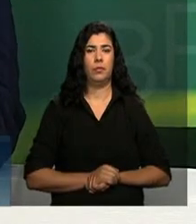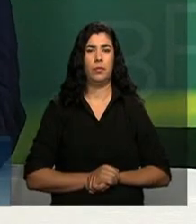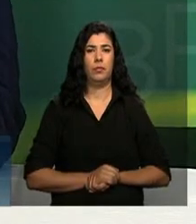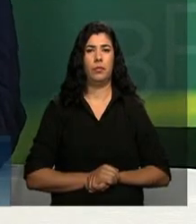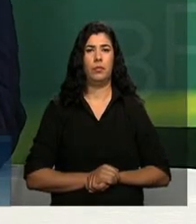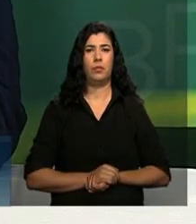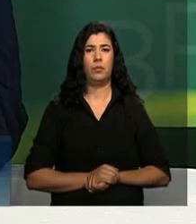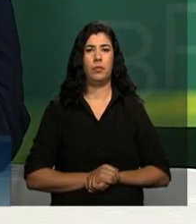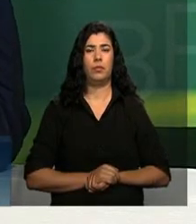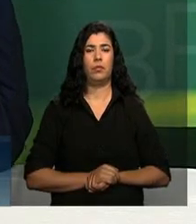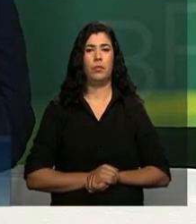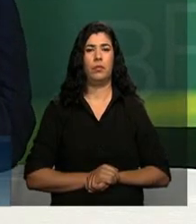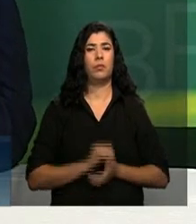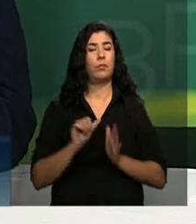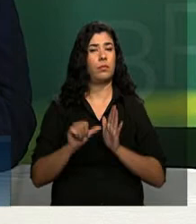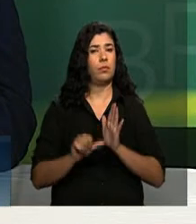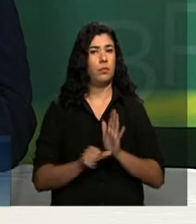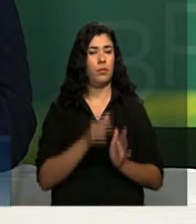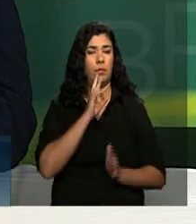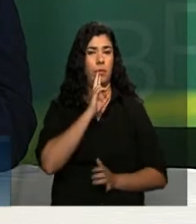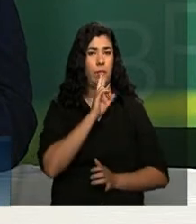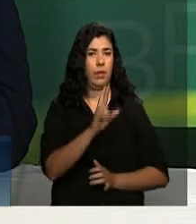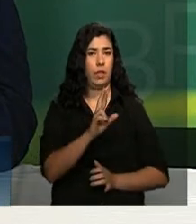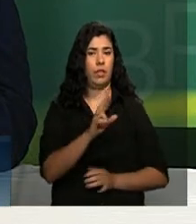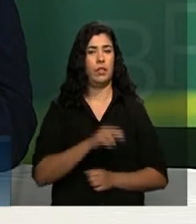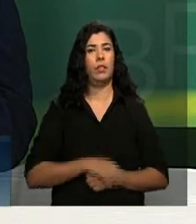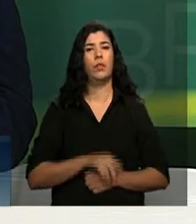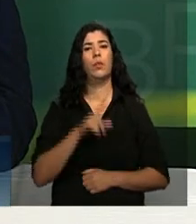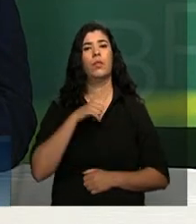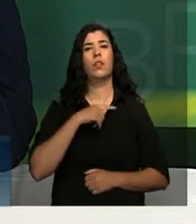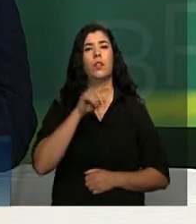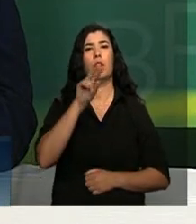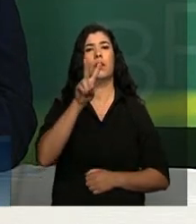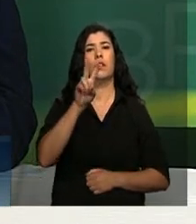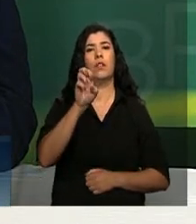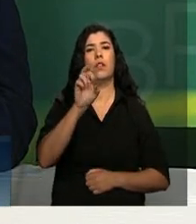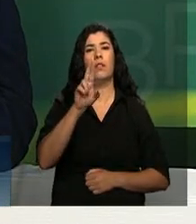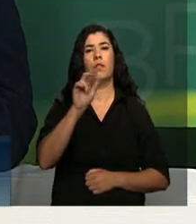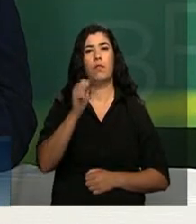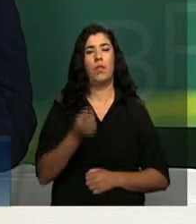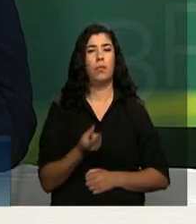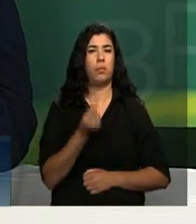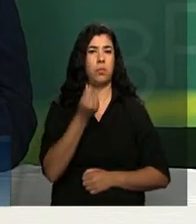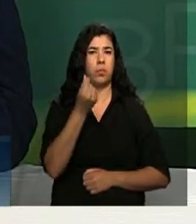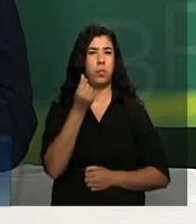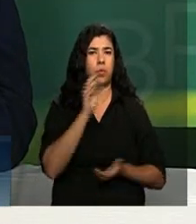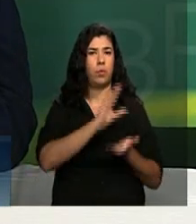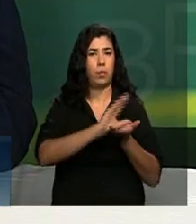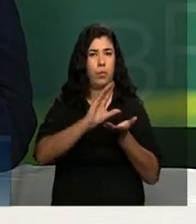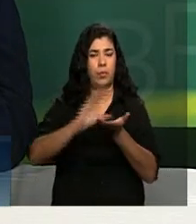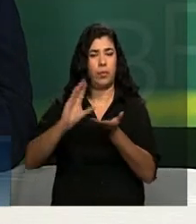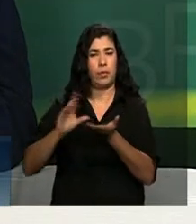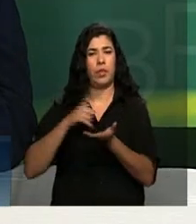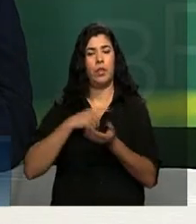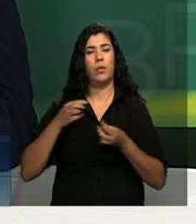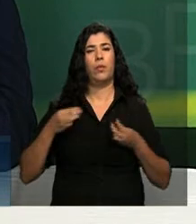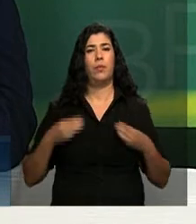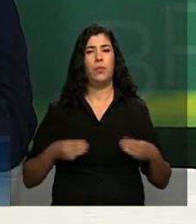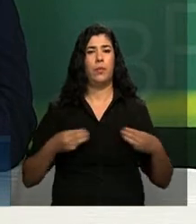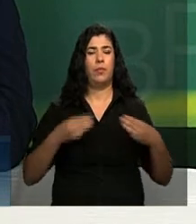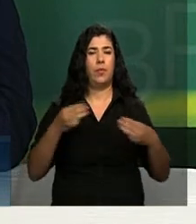Olha, primeiro, em relação às verbas. As verbas, hoje, o ministério tem